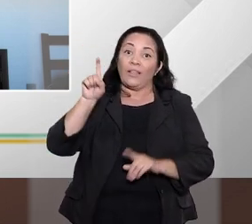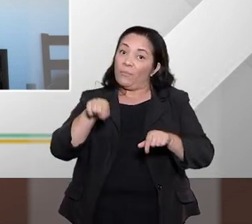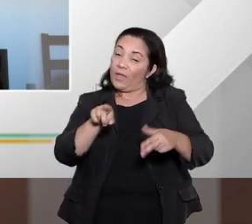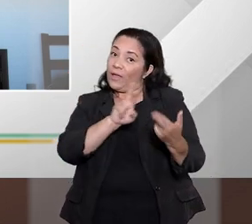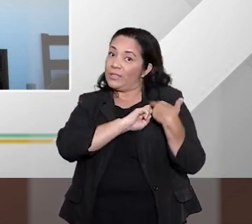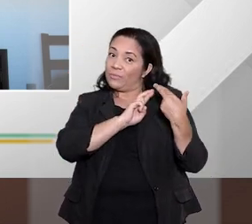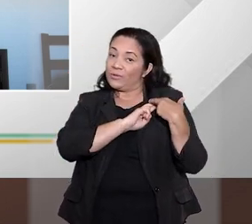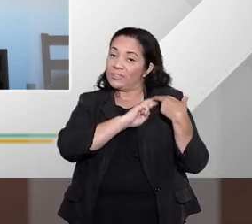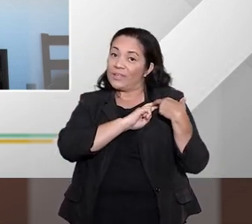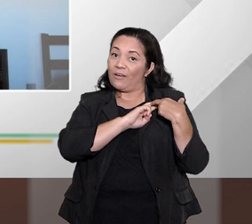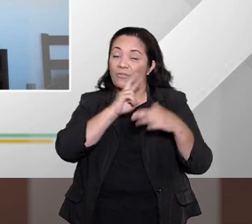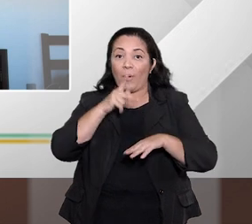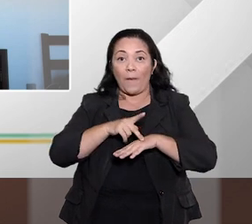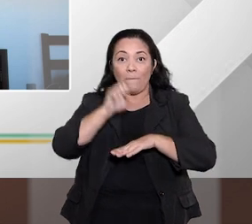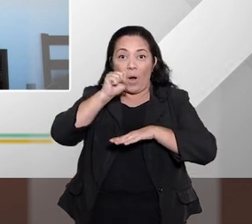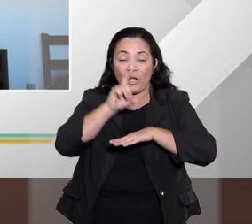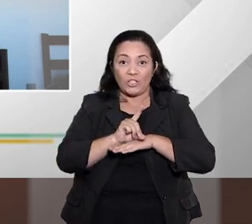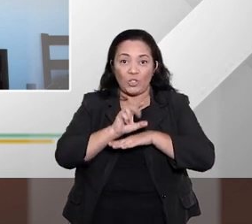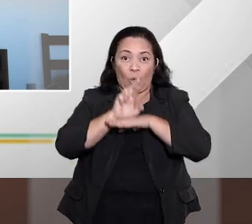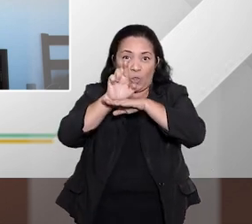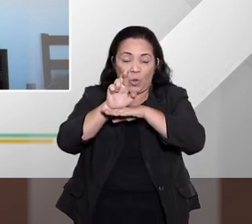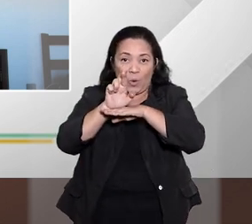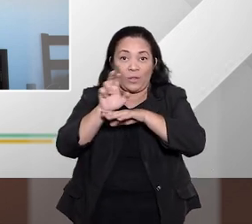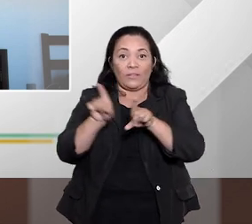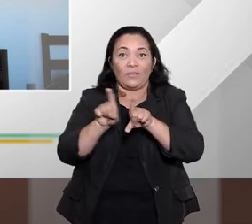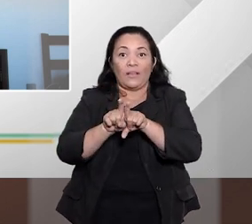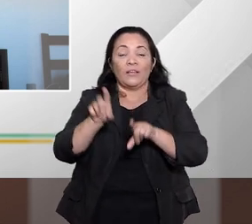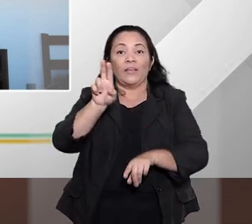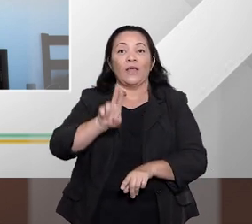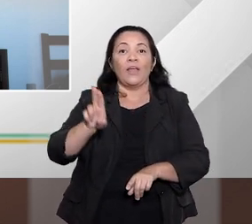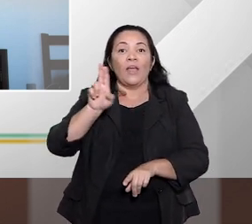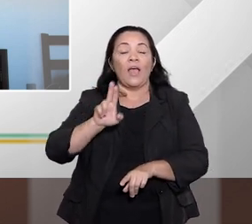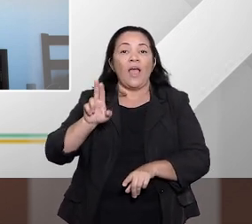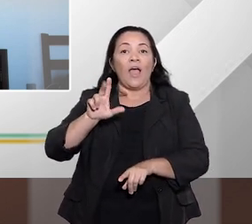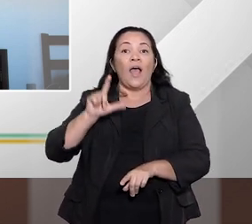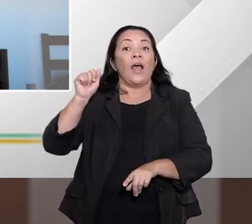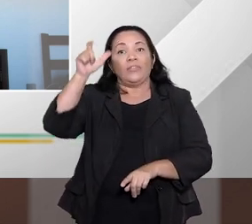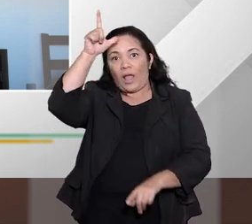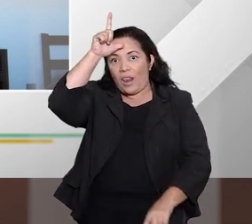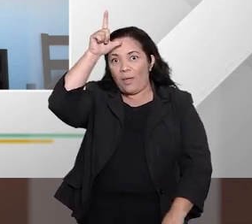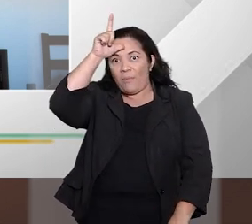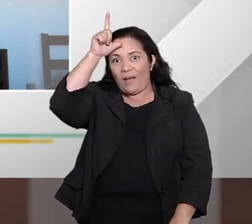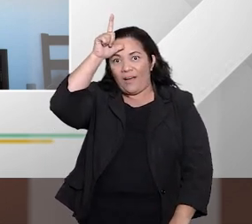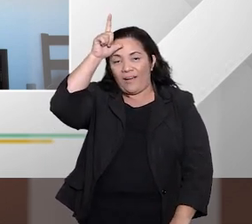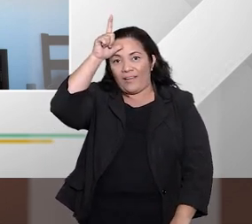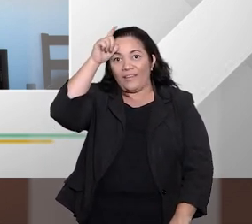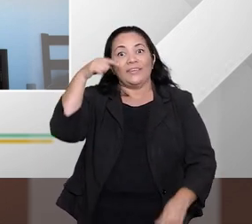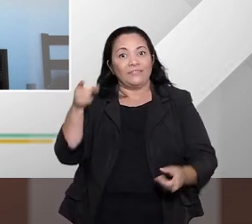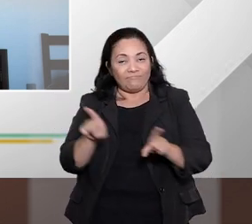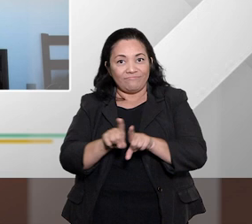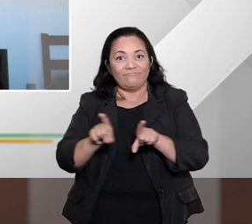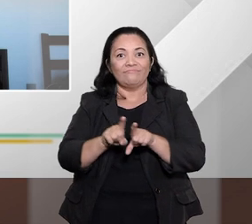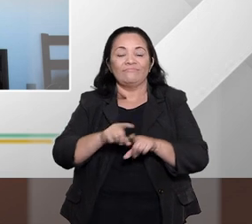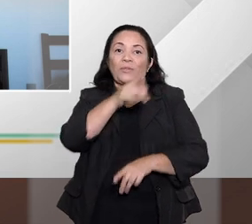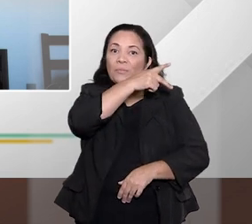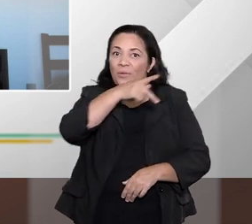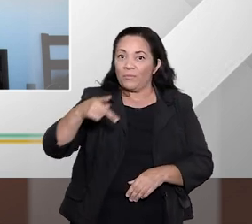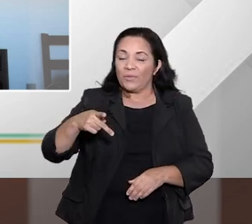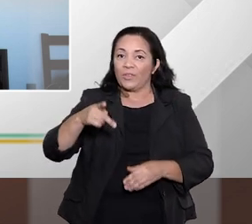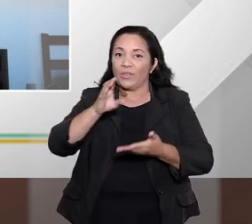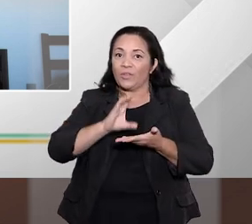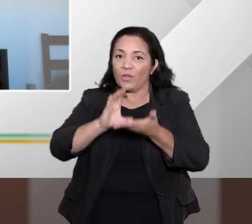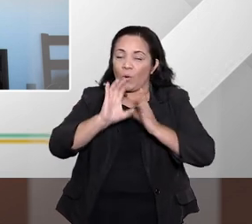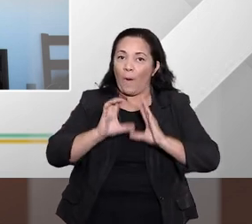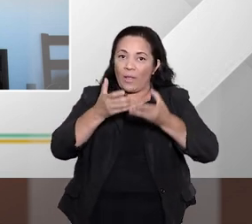instituição. Pós-doutora e doutora pela Universidade de Heidelberg, na Alemanha, ela também é presidente do